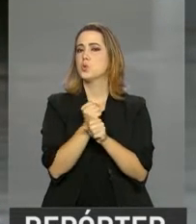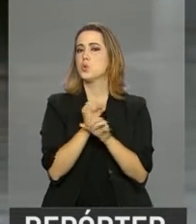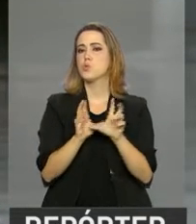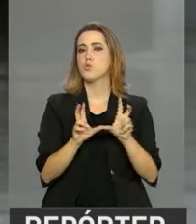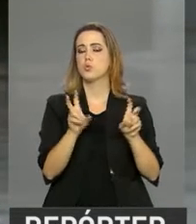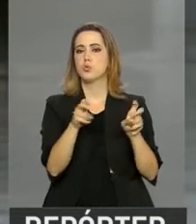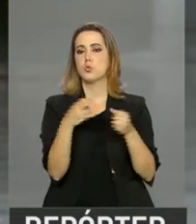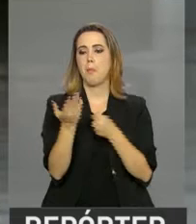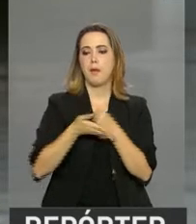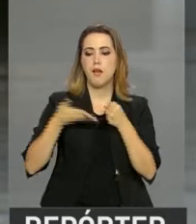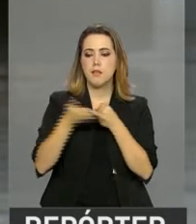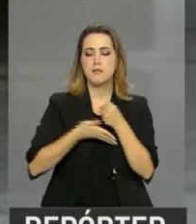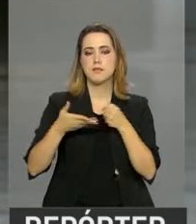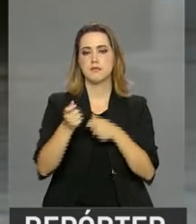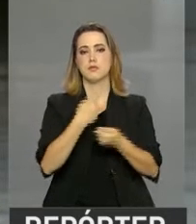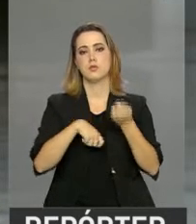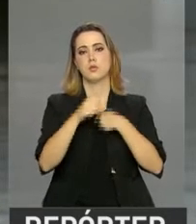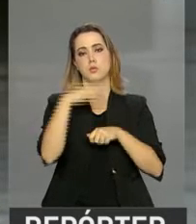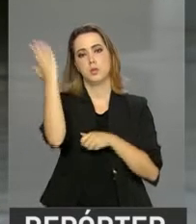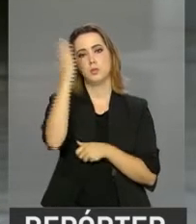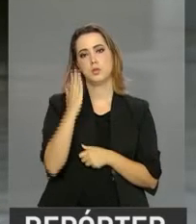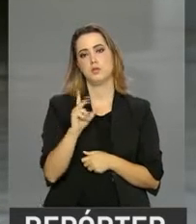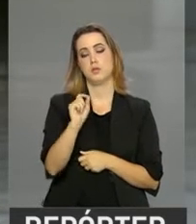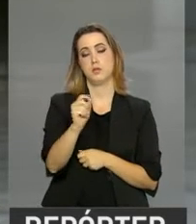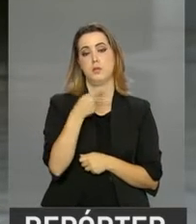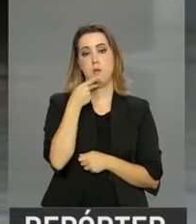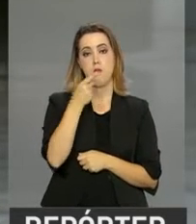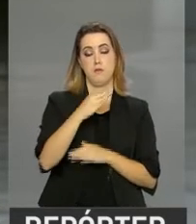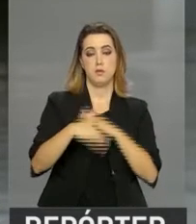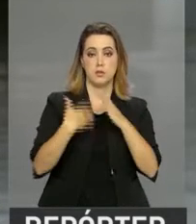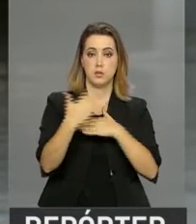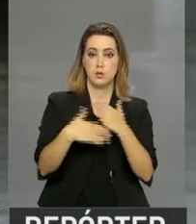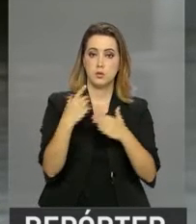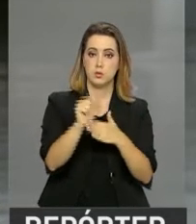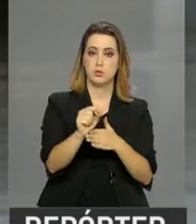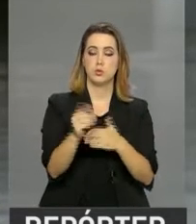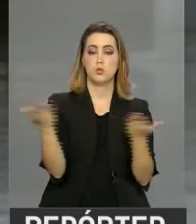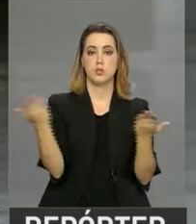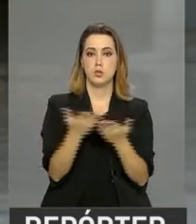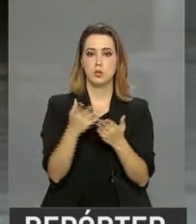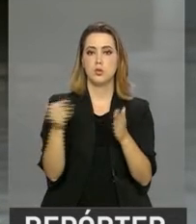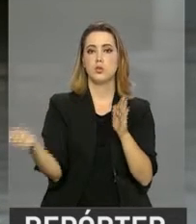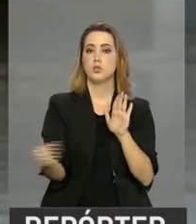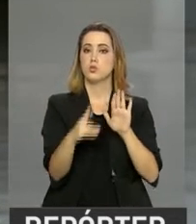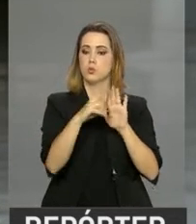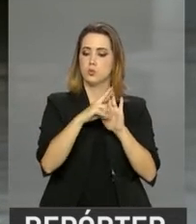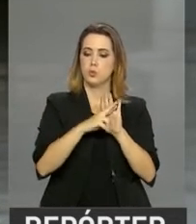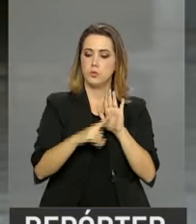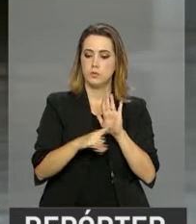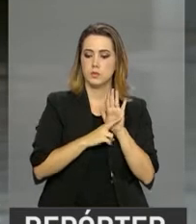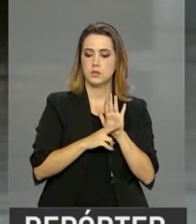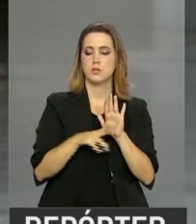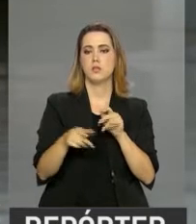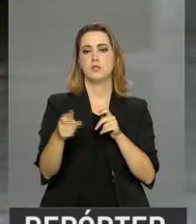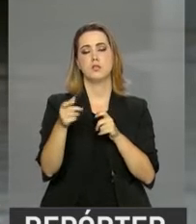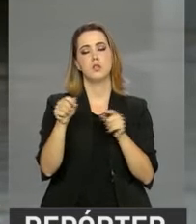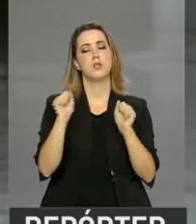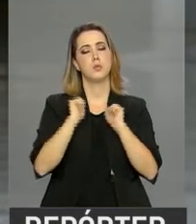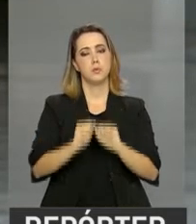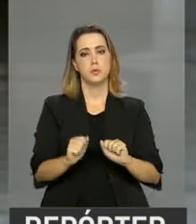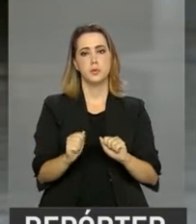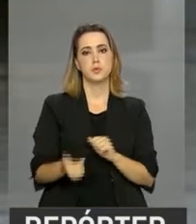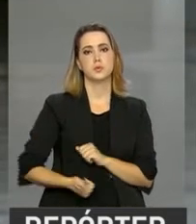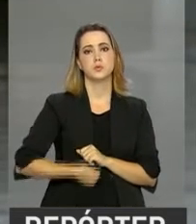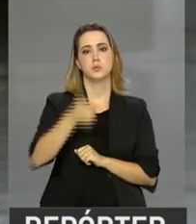brasileira. Afirma, por exemplo, que a continuidade da agenda de reformas pode fazer com que a economia do Brasil